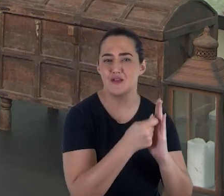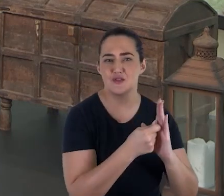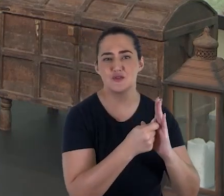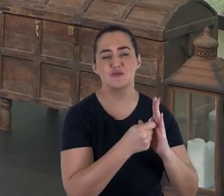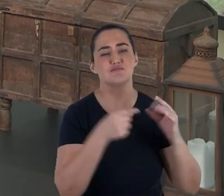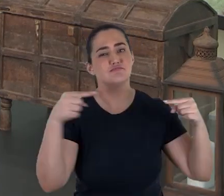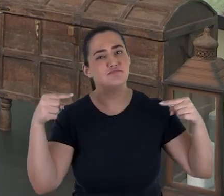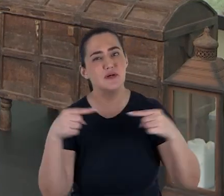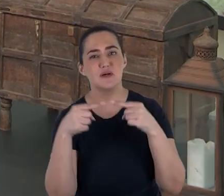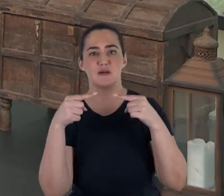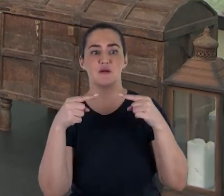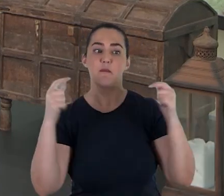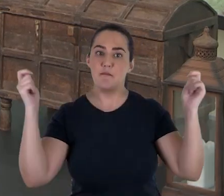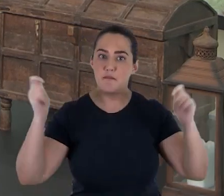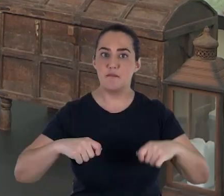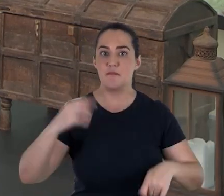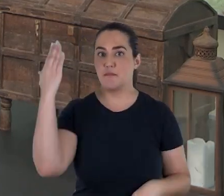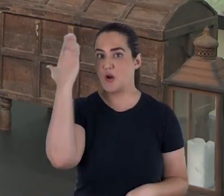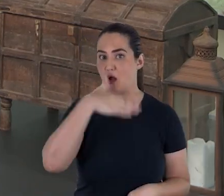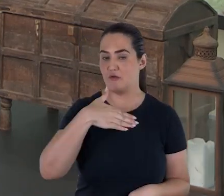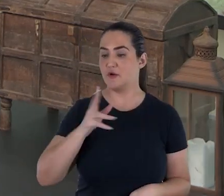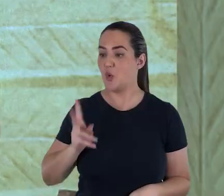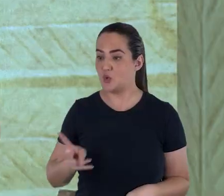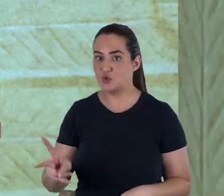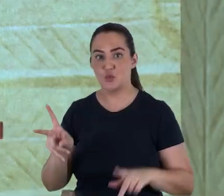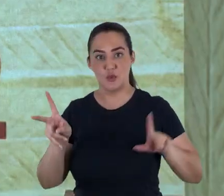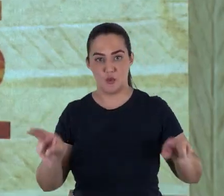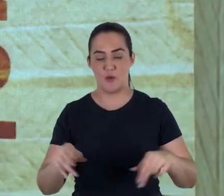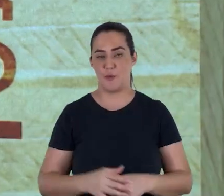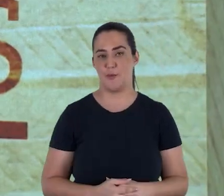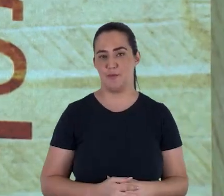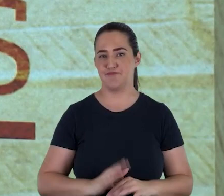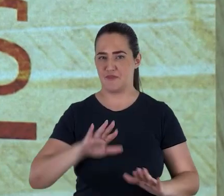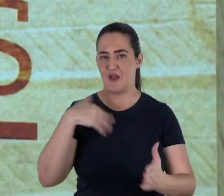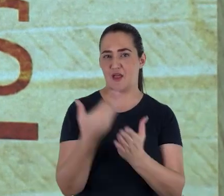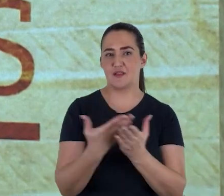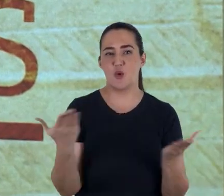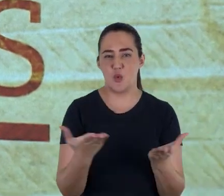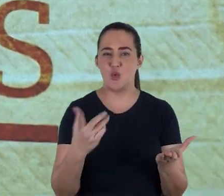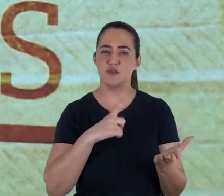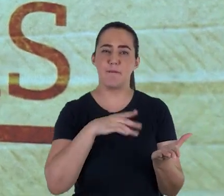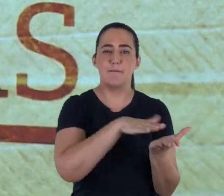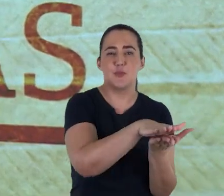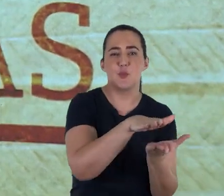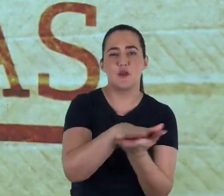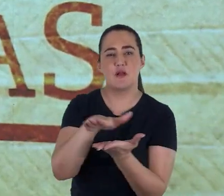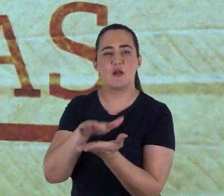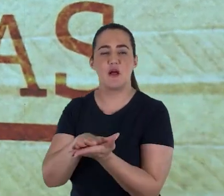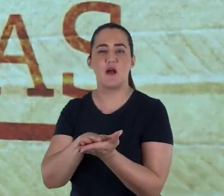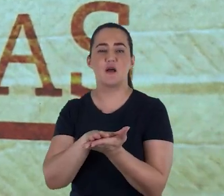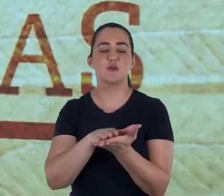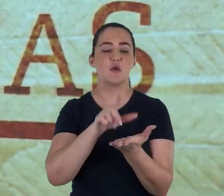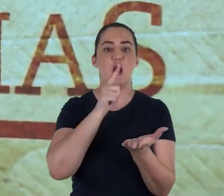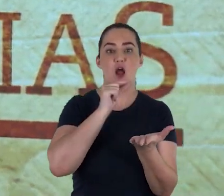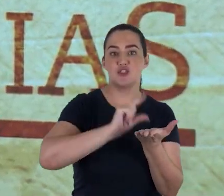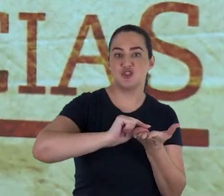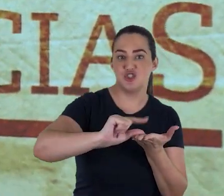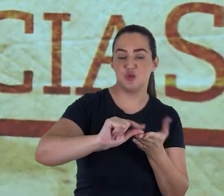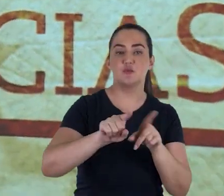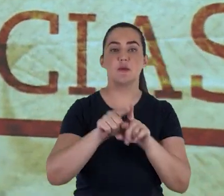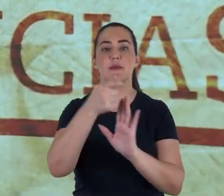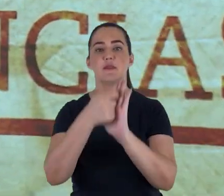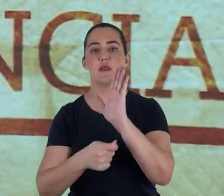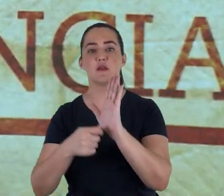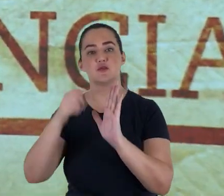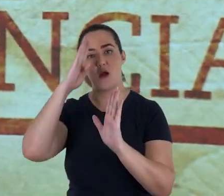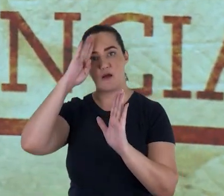Pelo contrário, eles a confirmam. Até hoje, são publicados artigos e estudos acadêmicos importantes sobre os